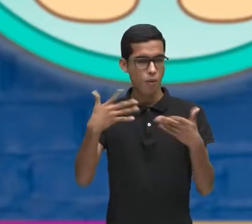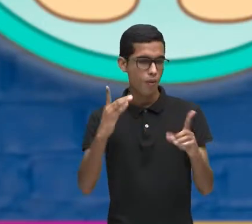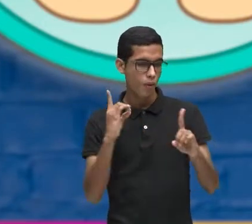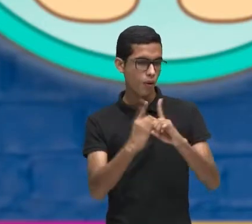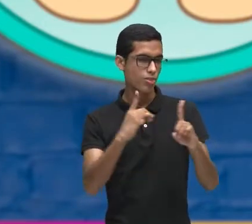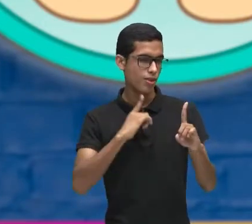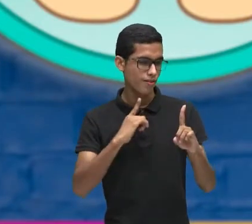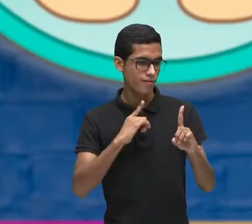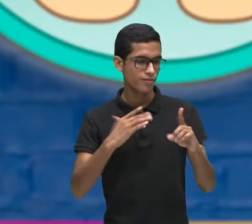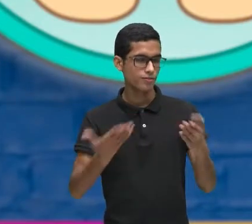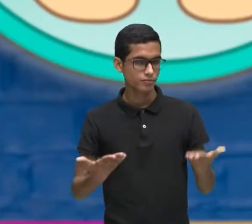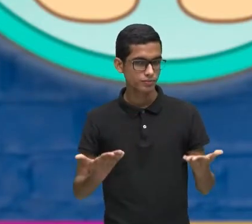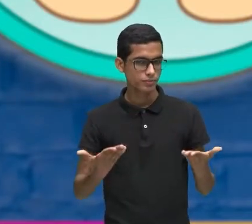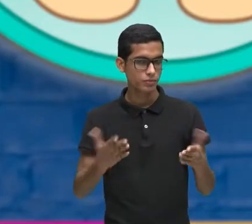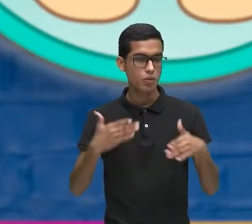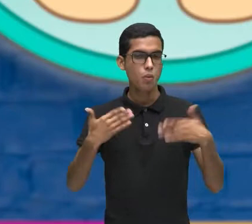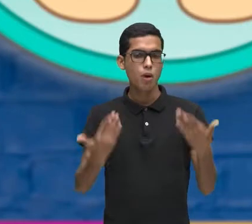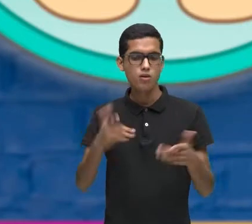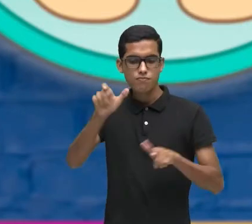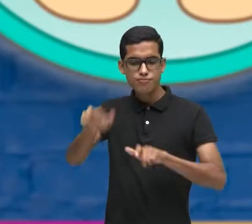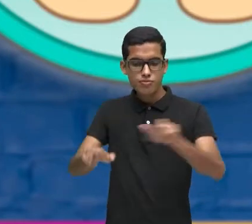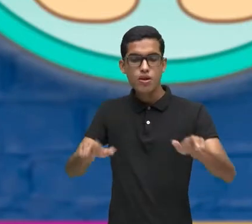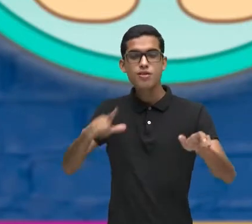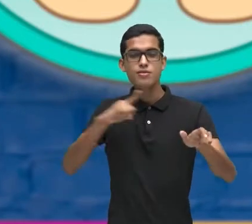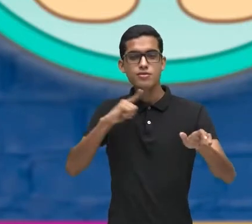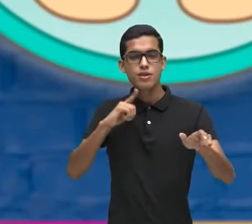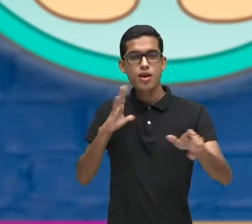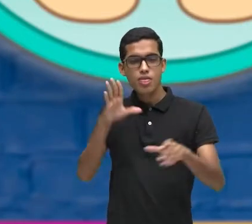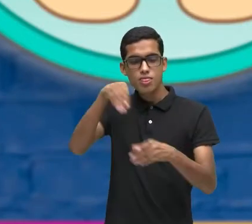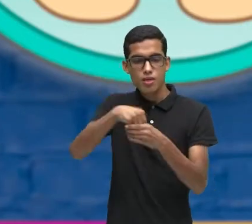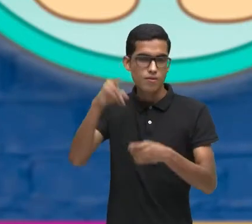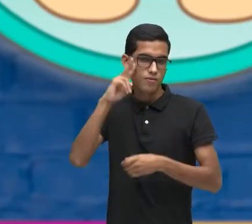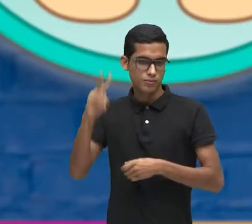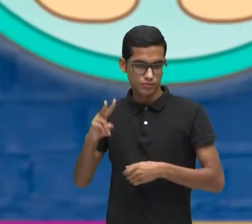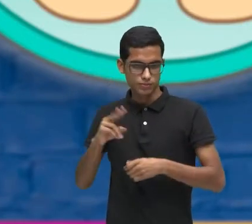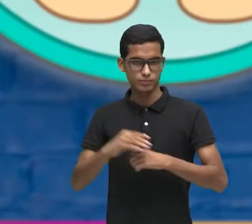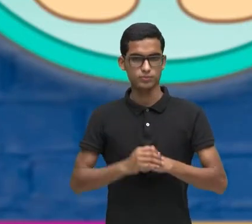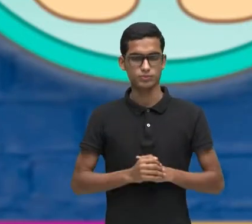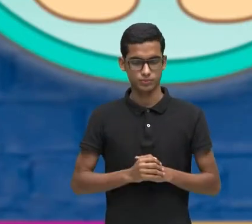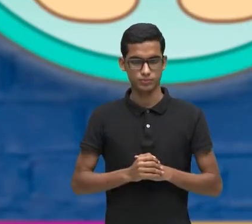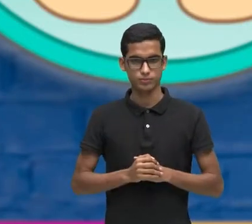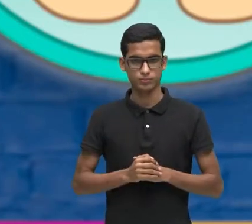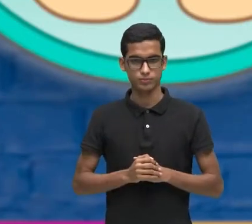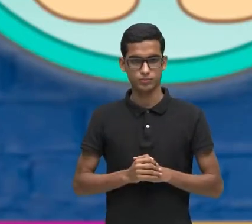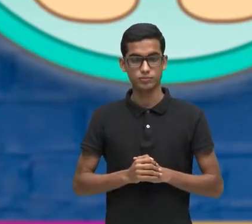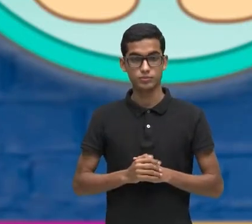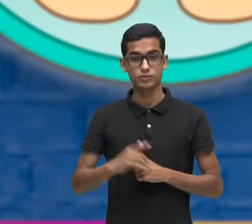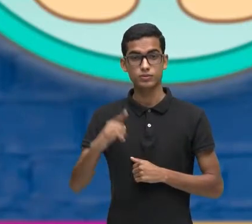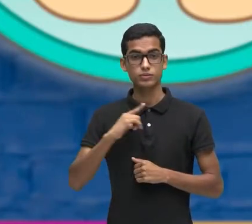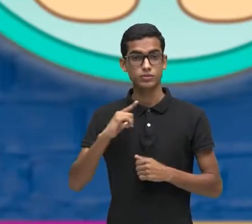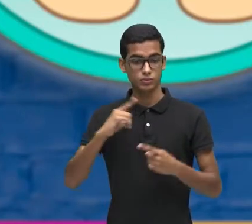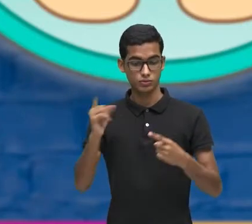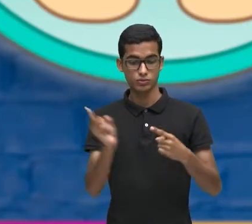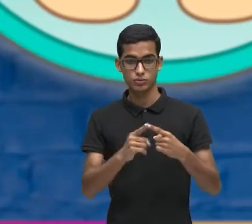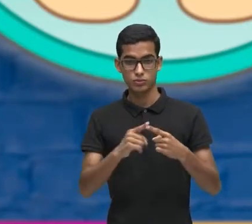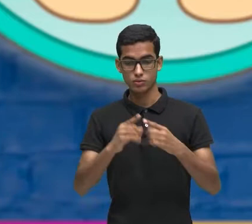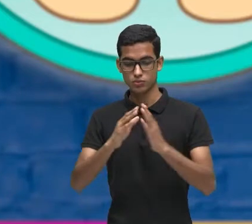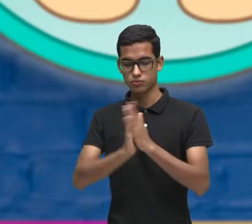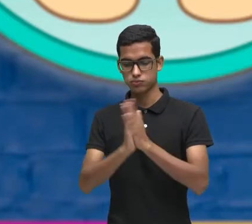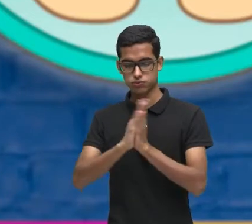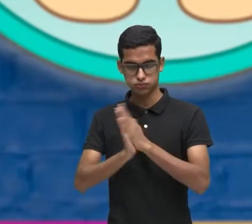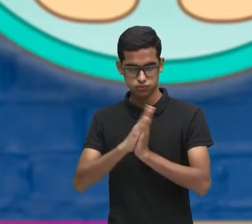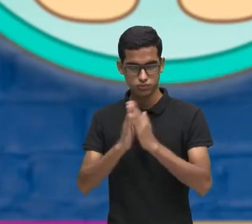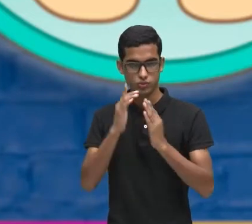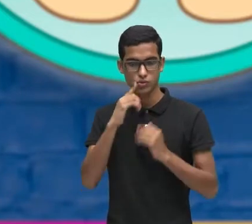lembra quais personagens eram dessa história? Vamos recordar. Tínhamos na história A boneca